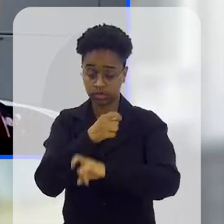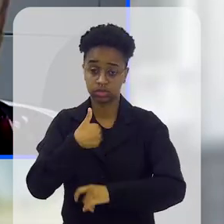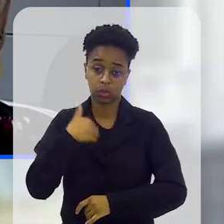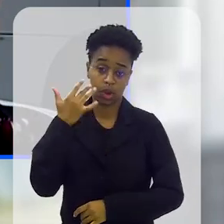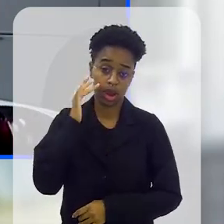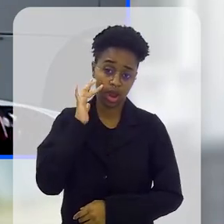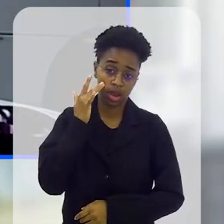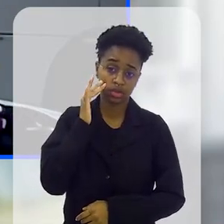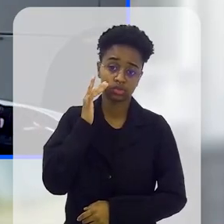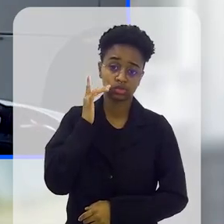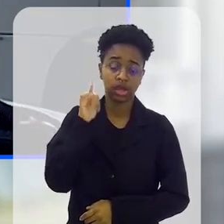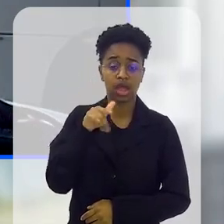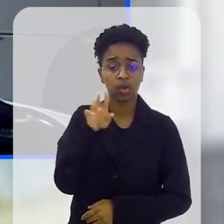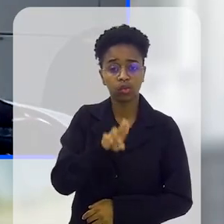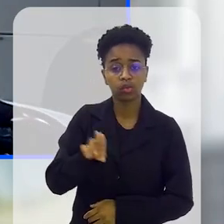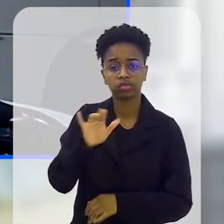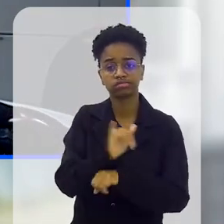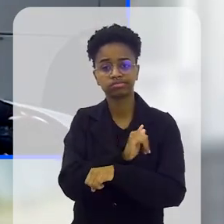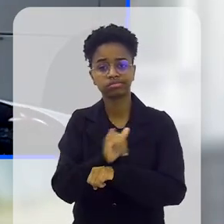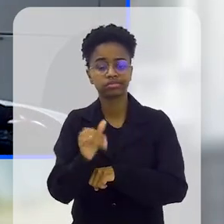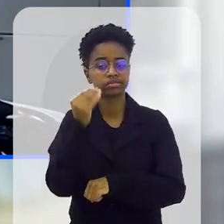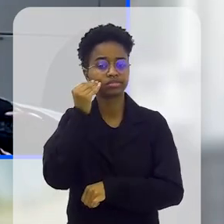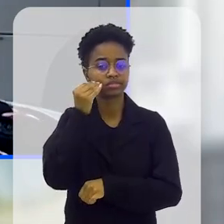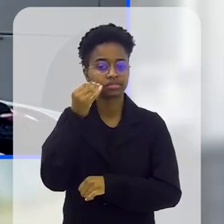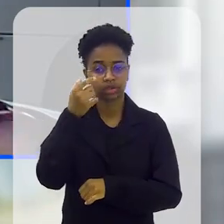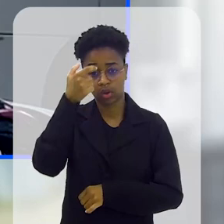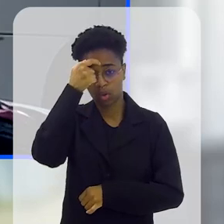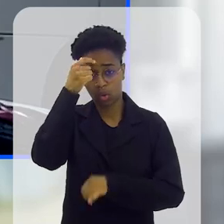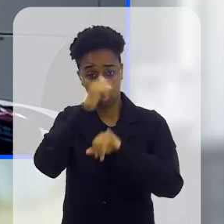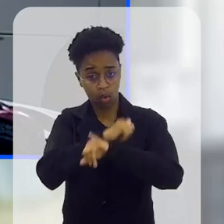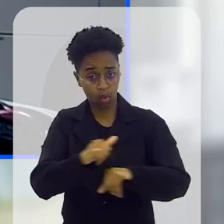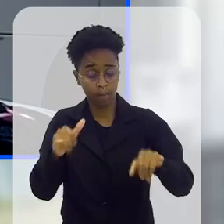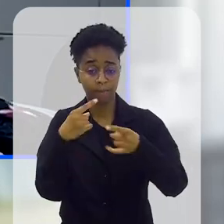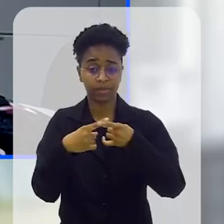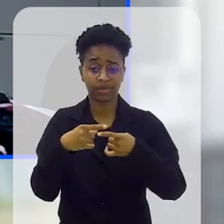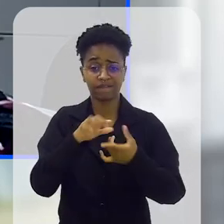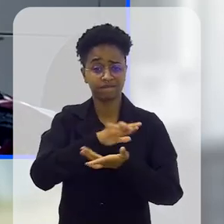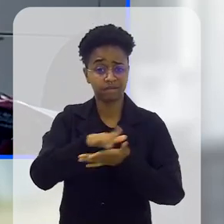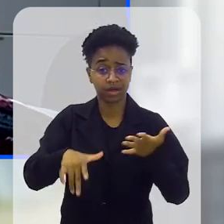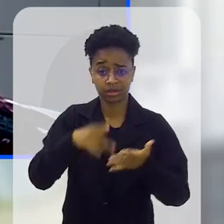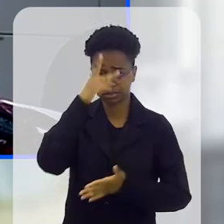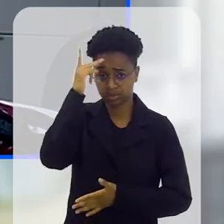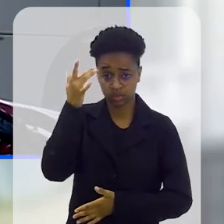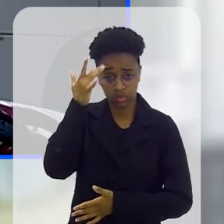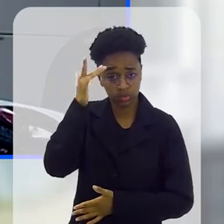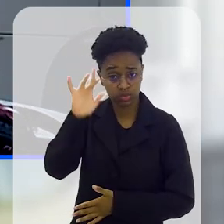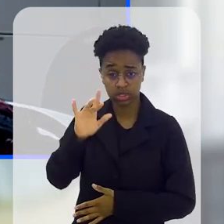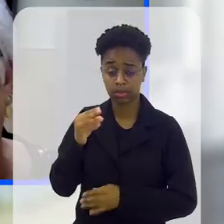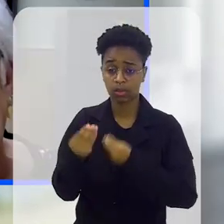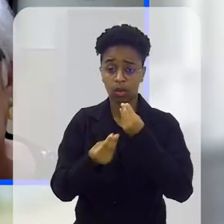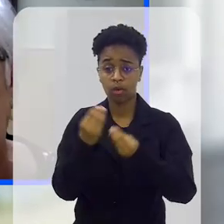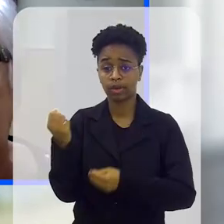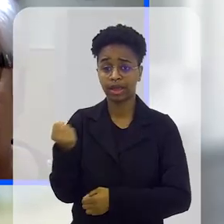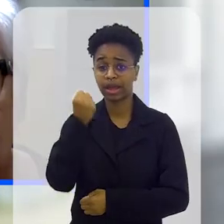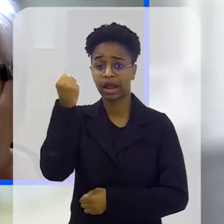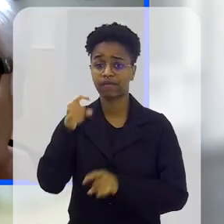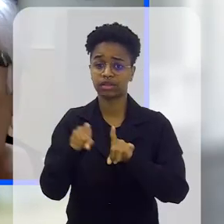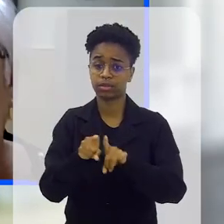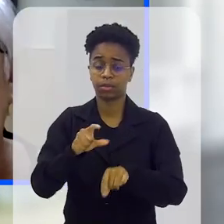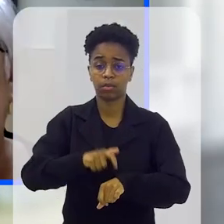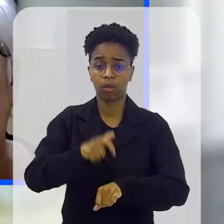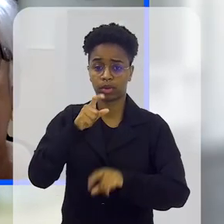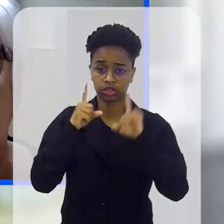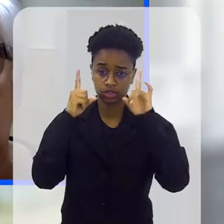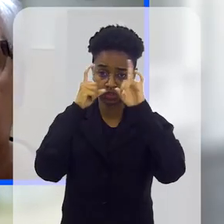difícil. Eu acho que é usar de campanha aí para conscientizar, porque muita gente não sabe a gravidade,